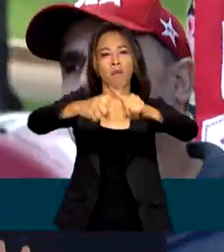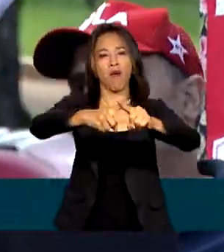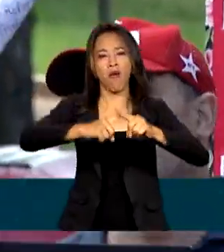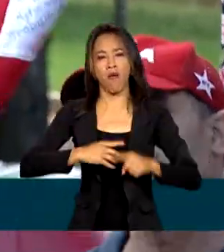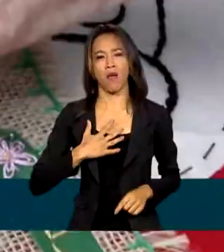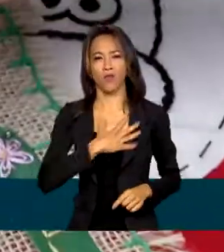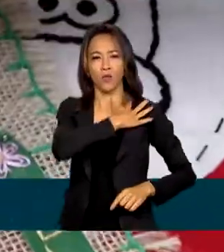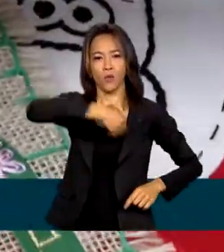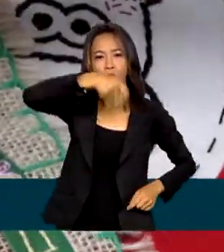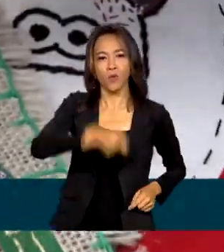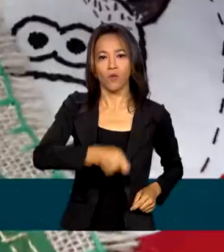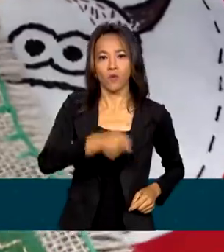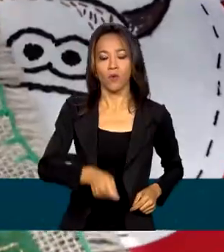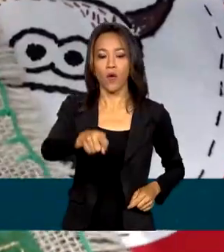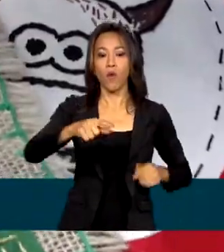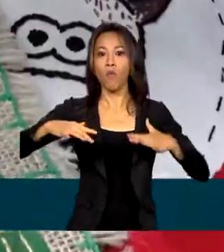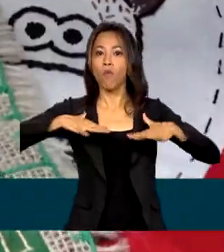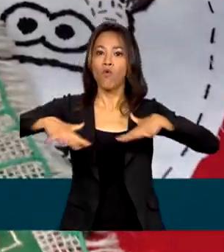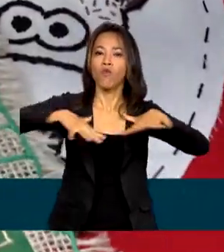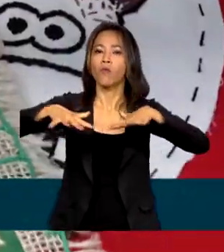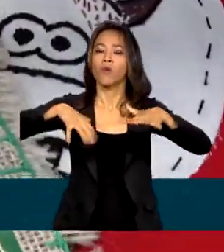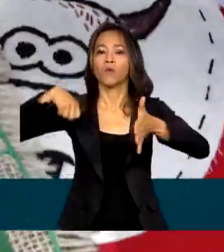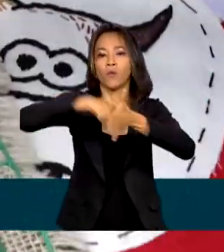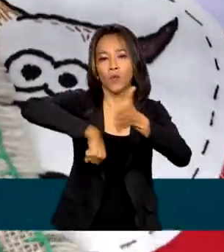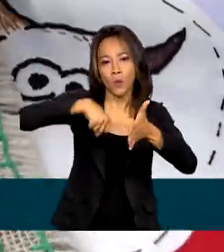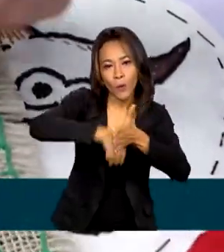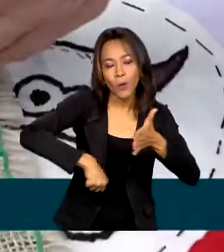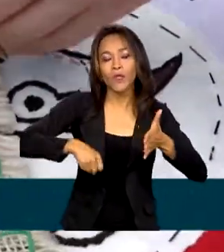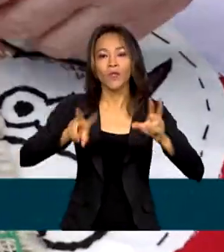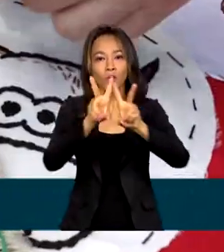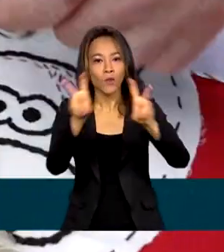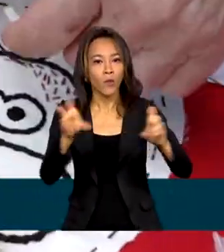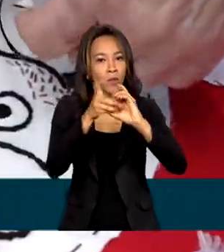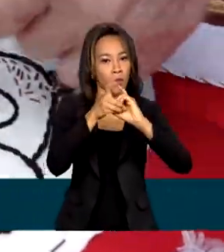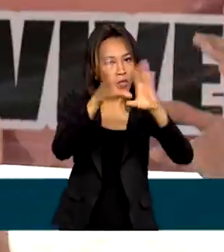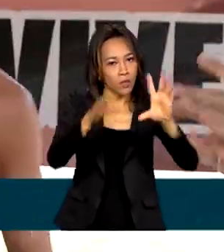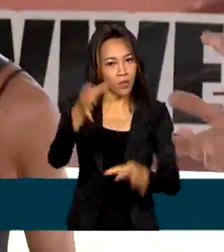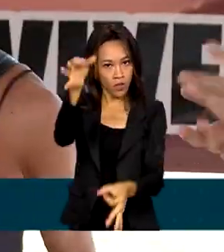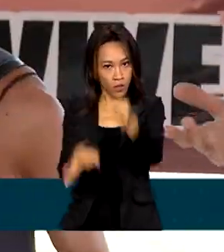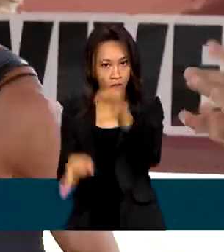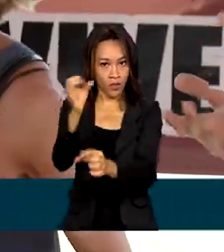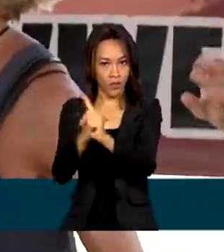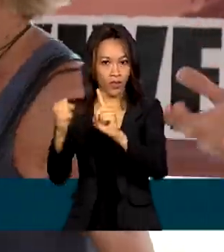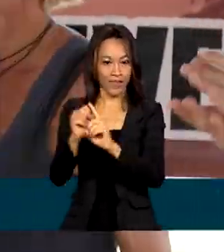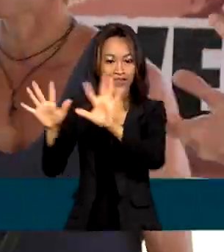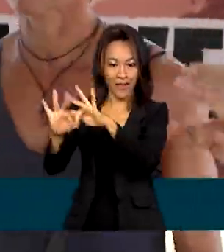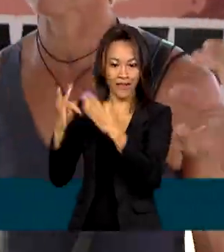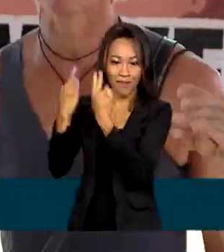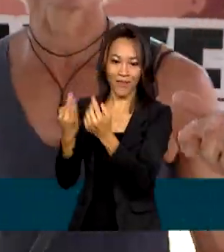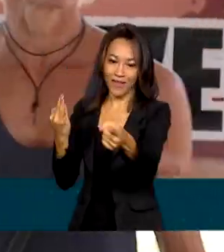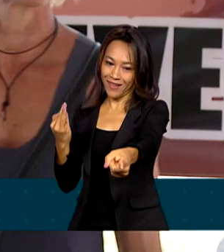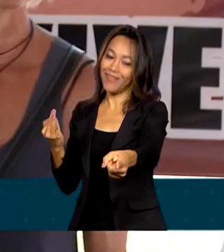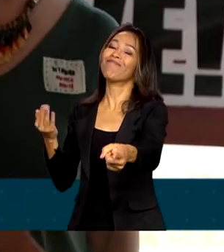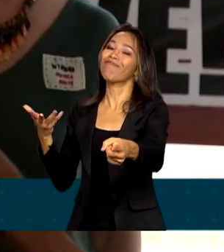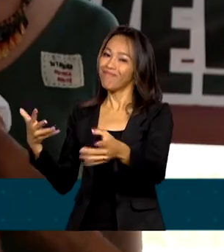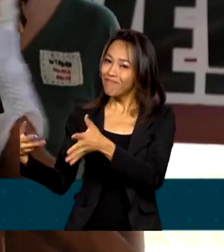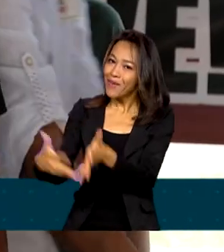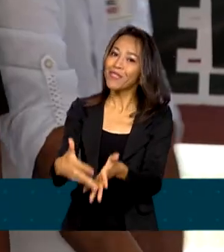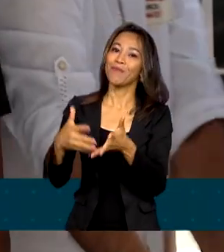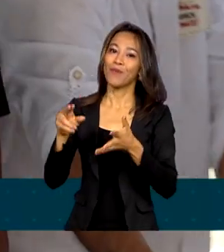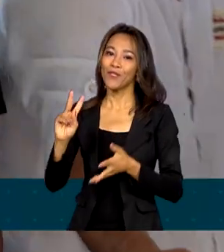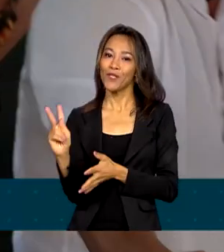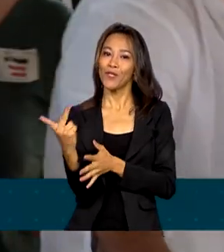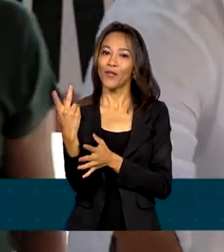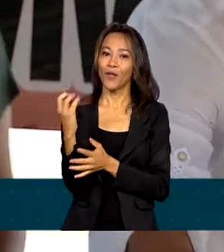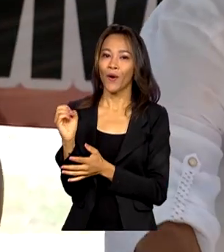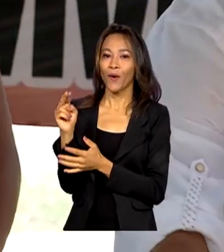Cidadania. É um movimento de luta pela democracia e justiça social e a família de Onestino Guimarães participou. Já passou